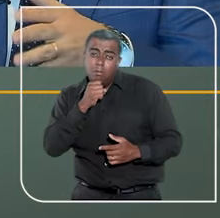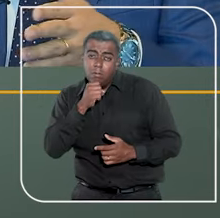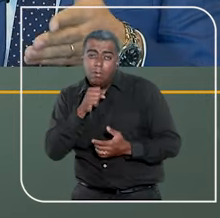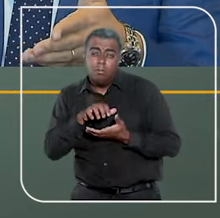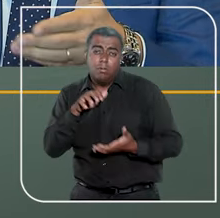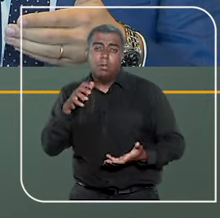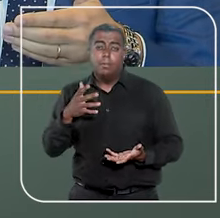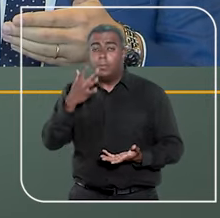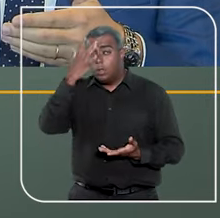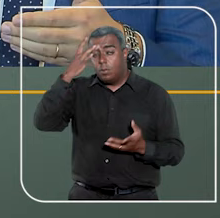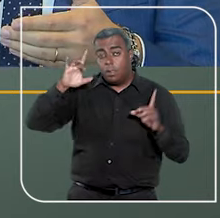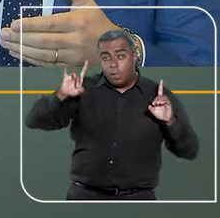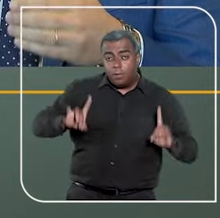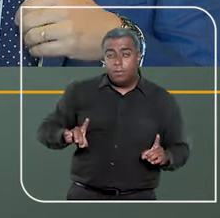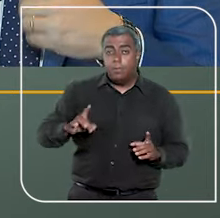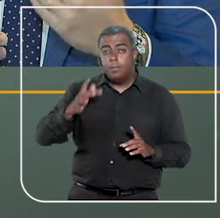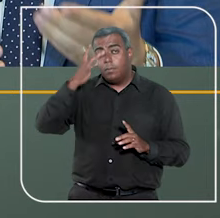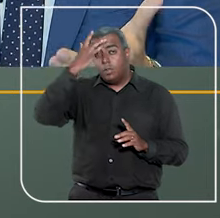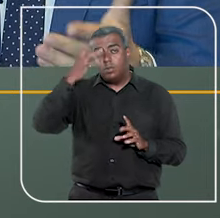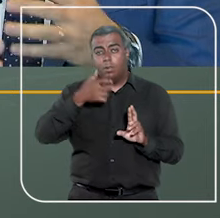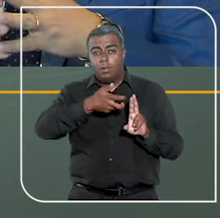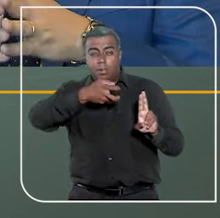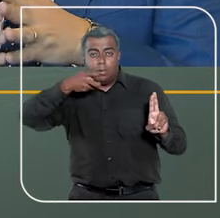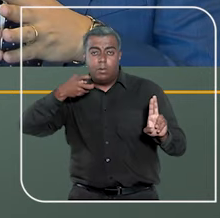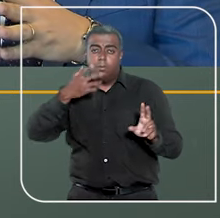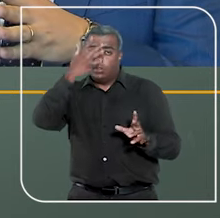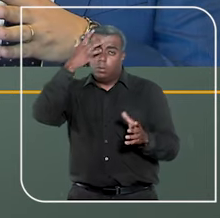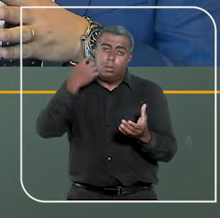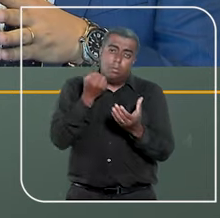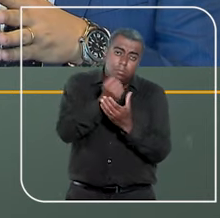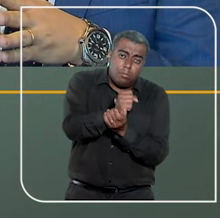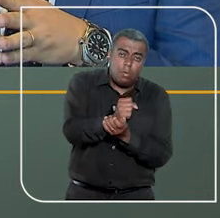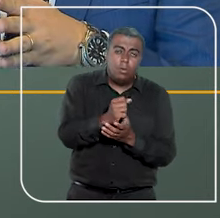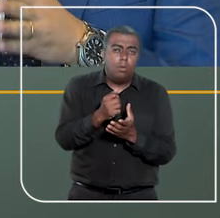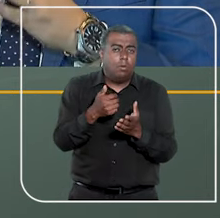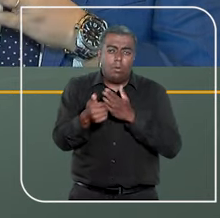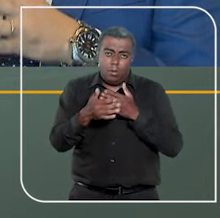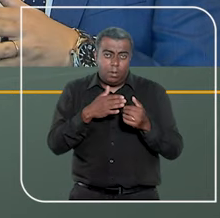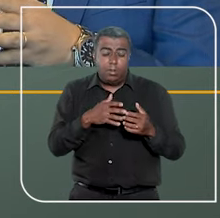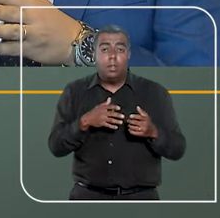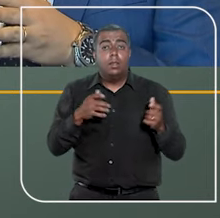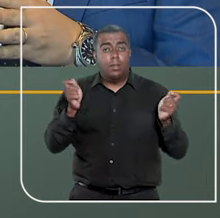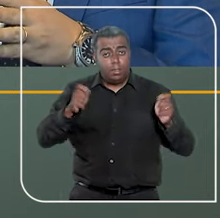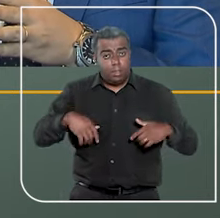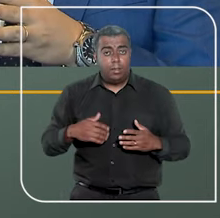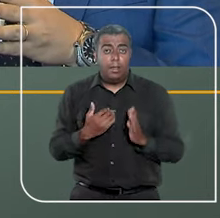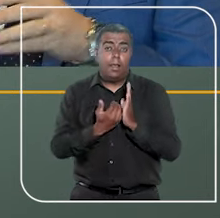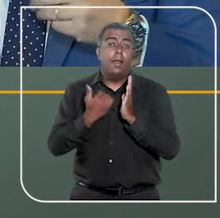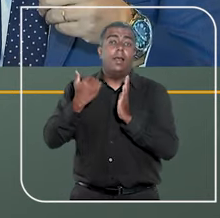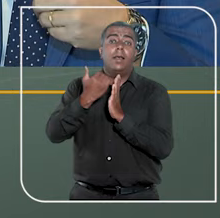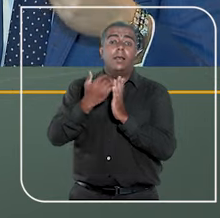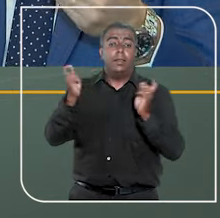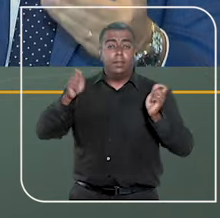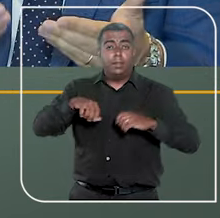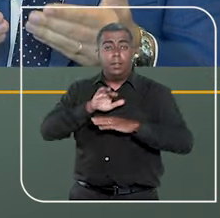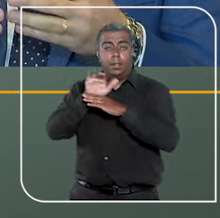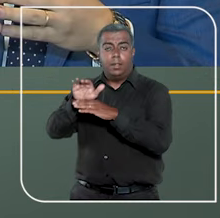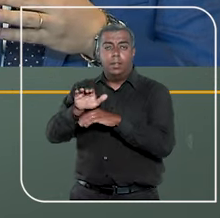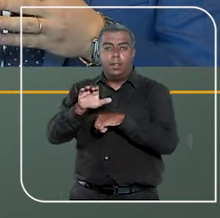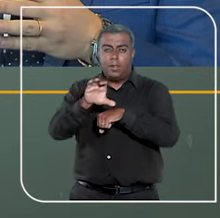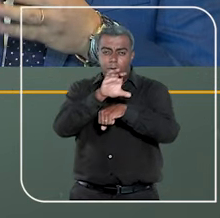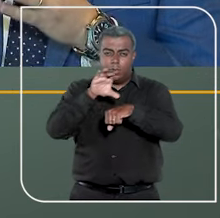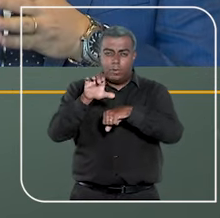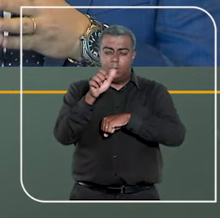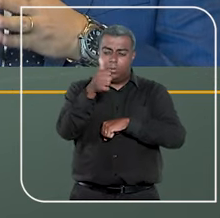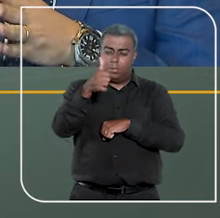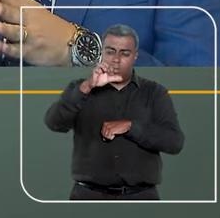deficiência, a população indígena, a população quilombola. Então, além disso, a Constituição de